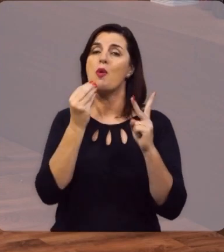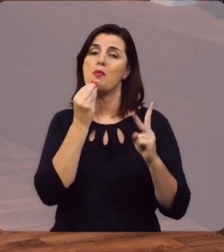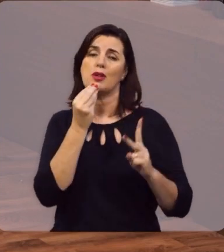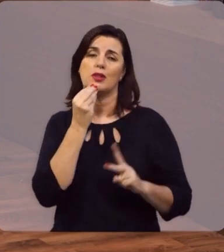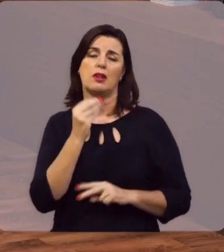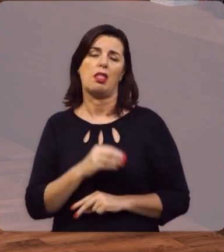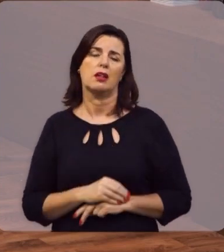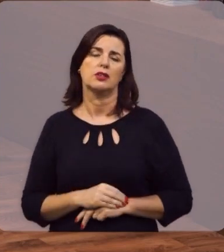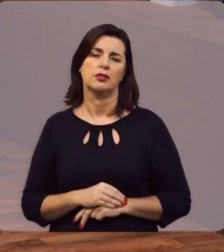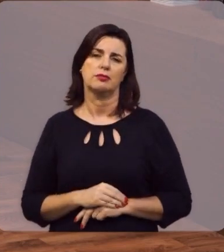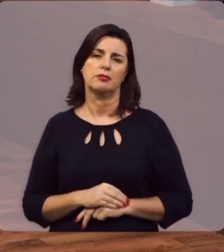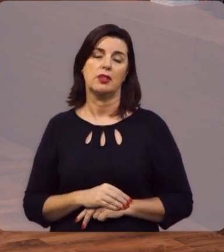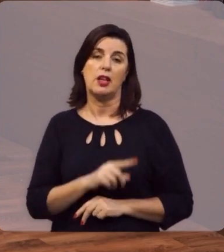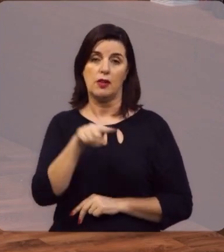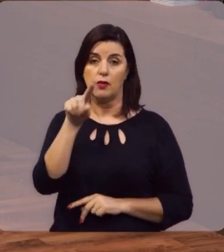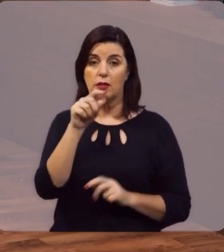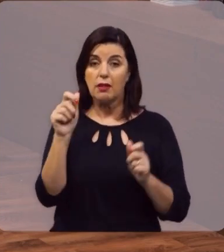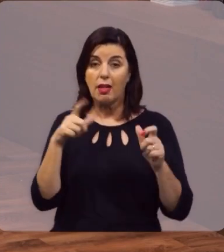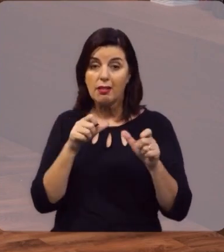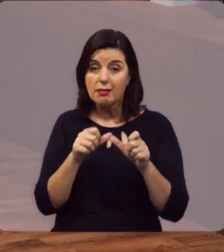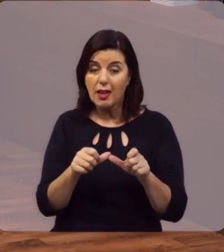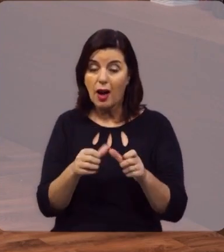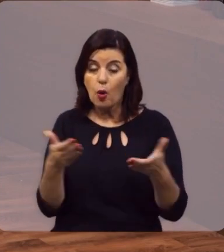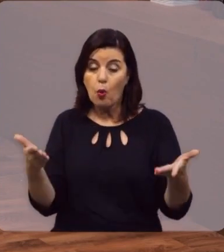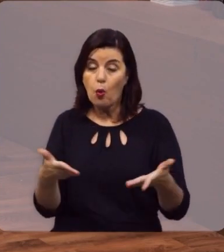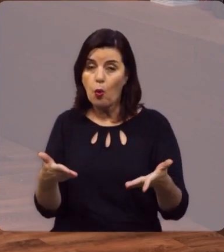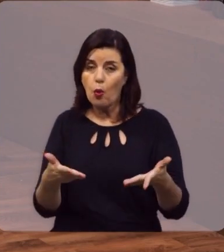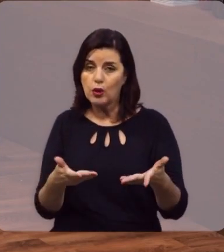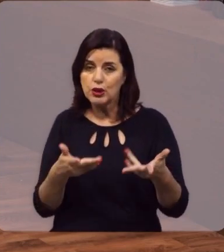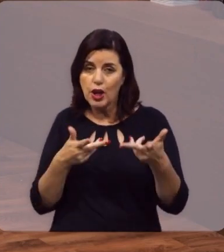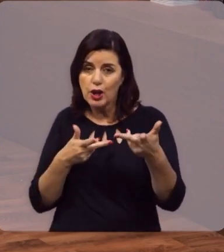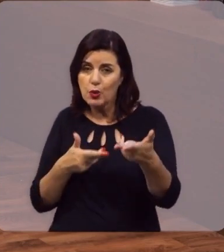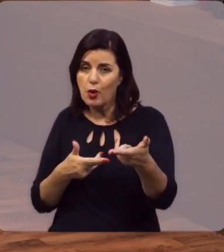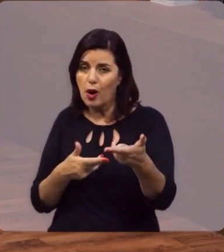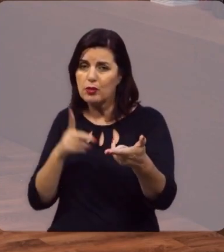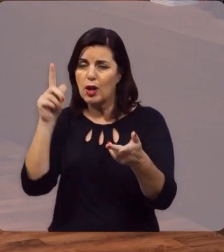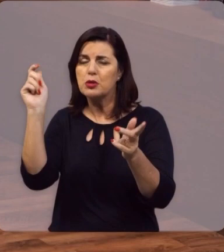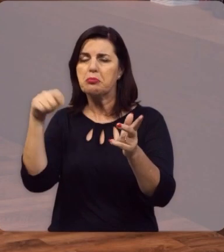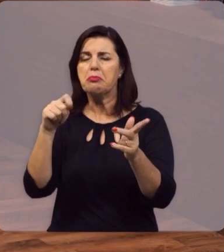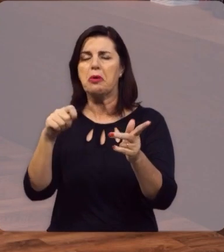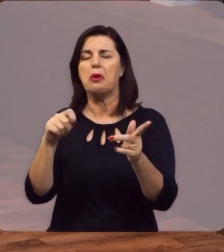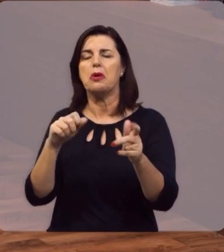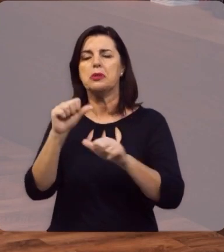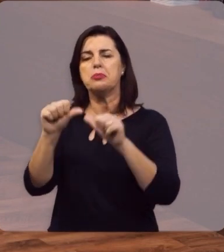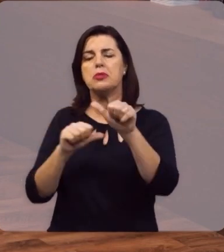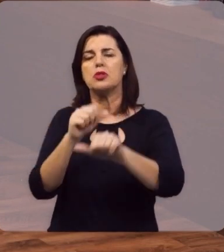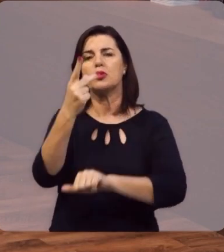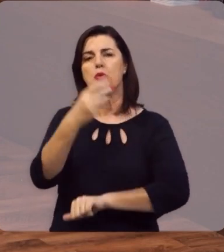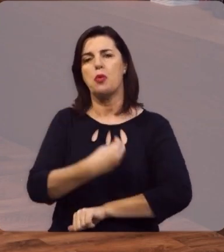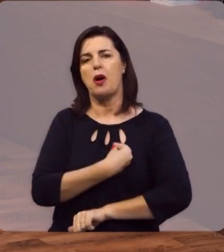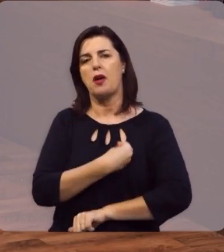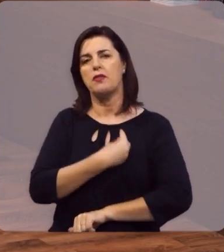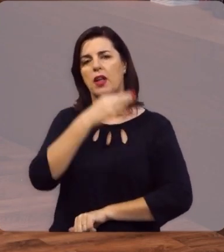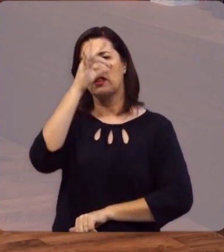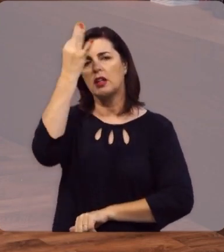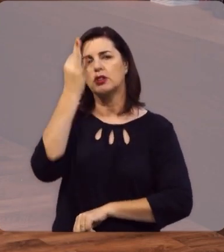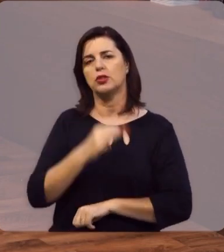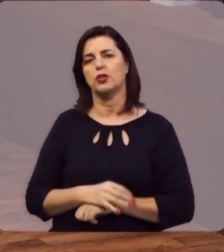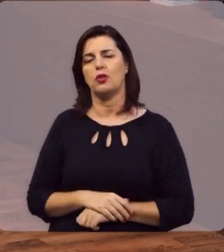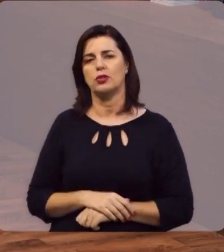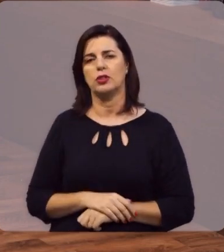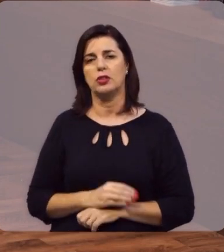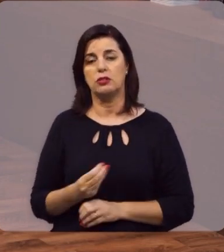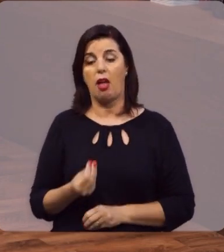Deus da segunda oportunidade. E se você está nessa condição, hoje Deus pode restaurar sua vida, restaurar sua